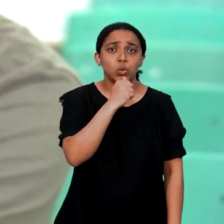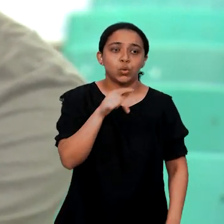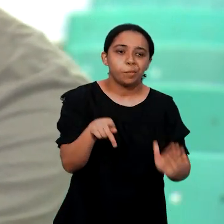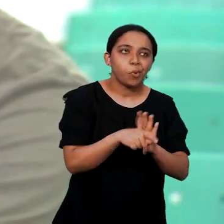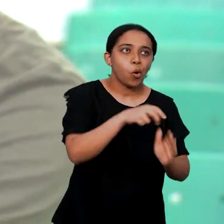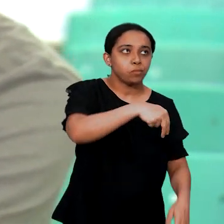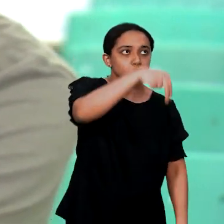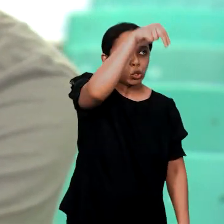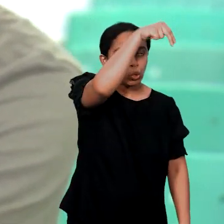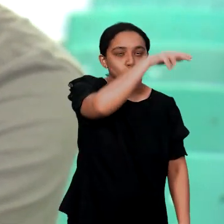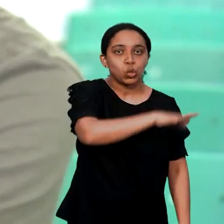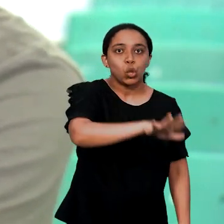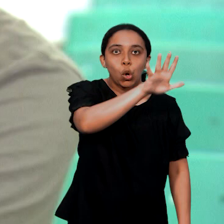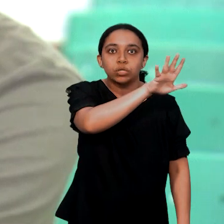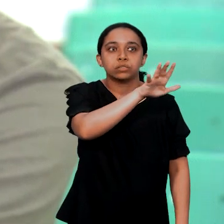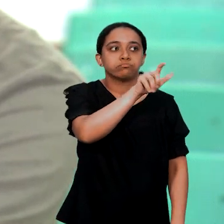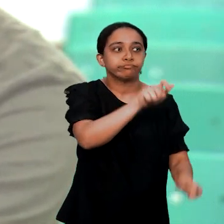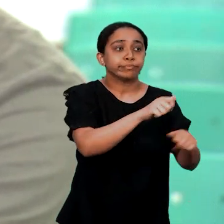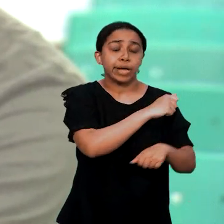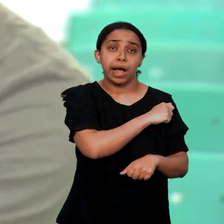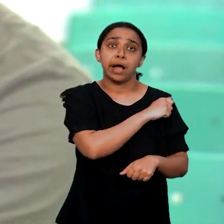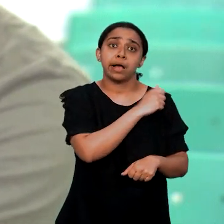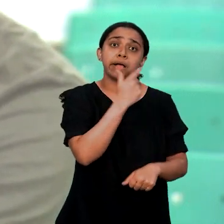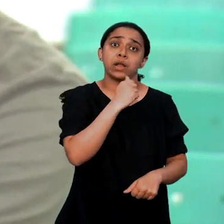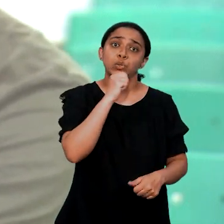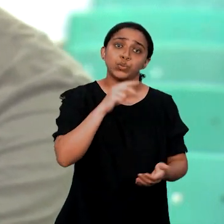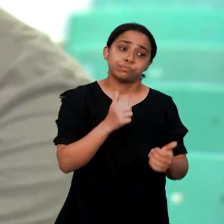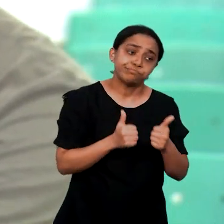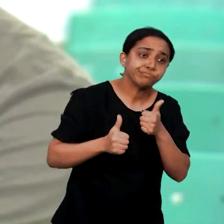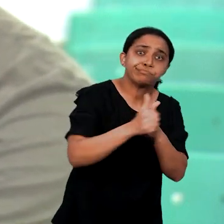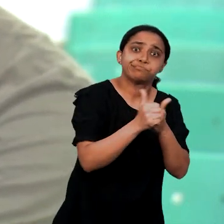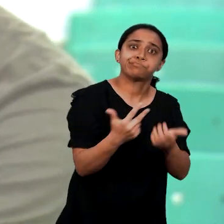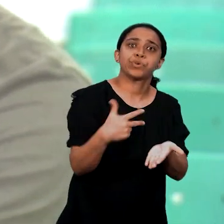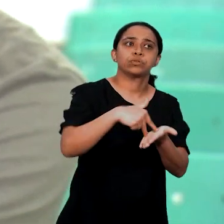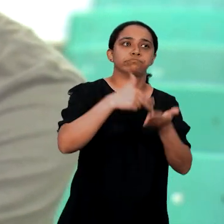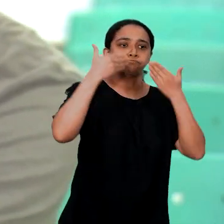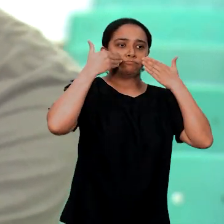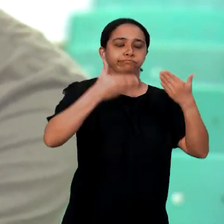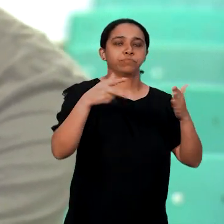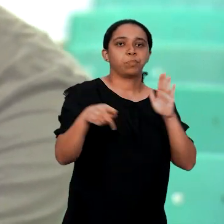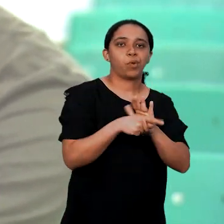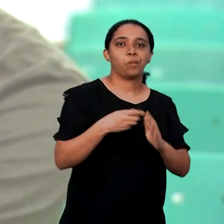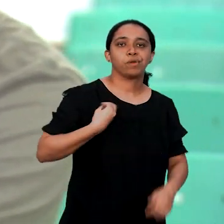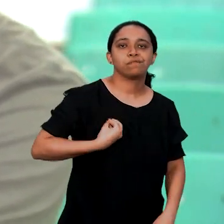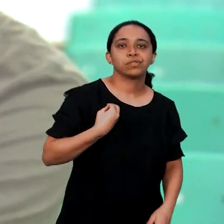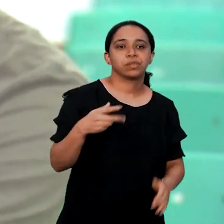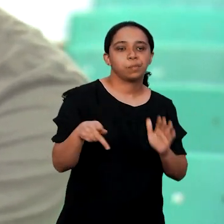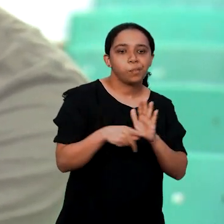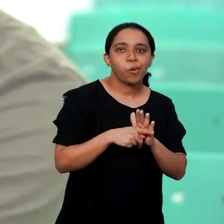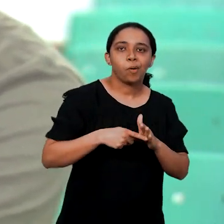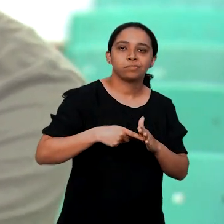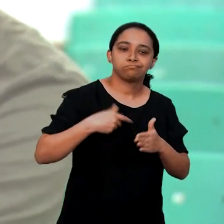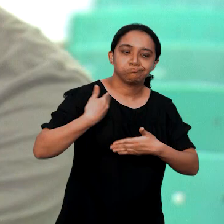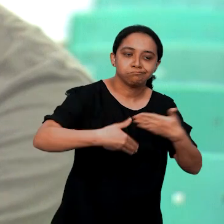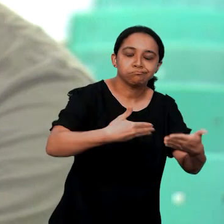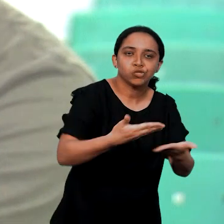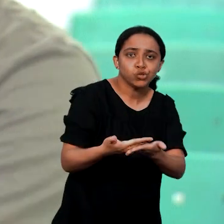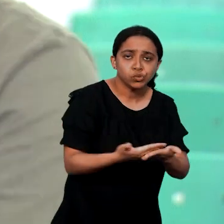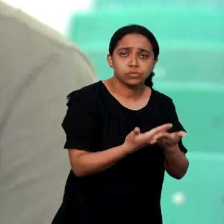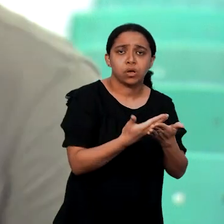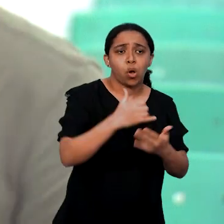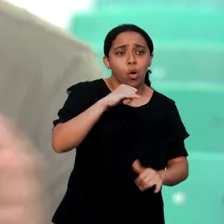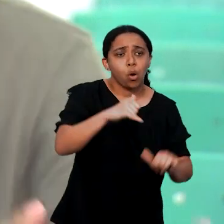nordestino, aquele estudante, aquele nordestino, protagonista da sua própria vida, da sua própria jornada, do seu próprio estudo,